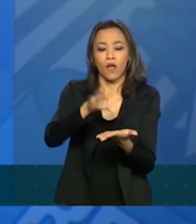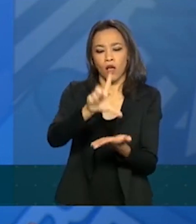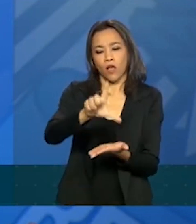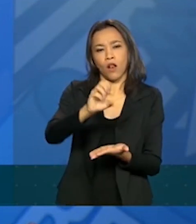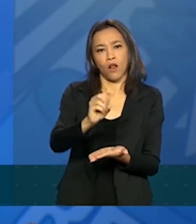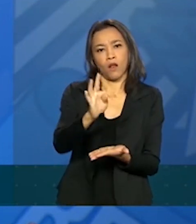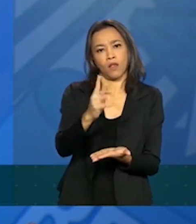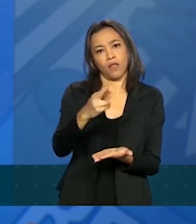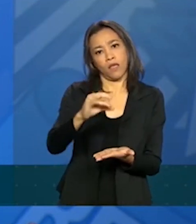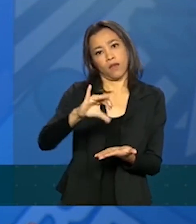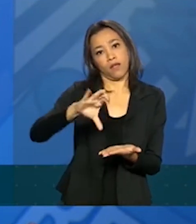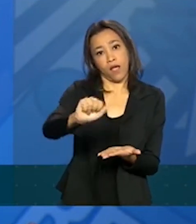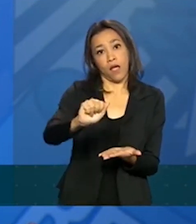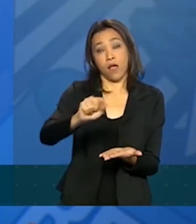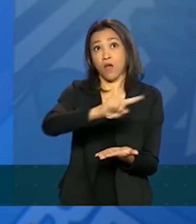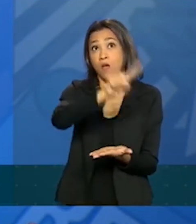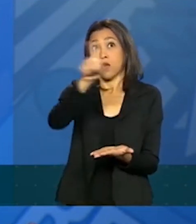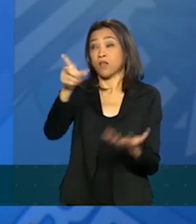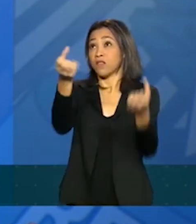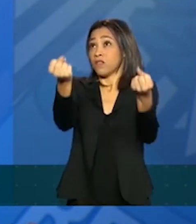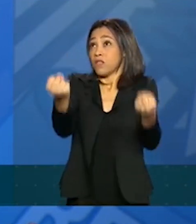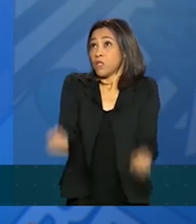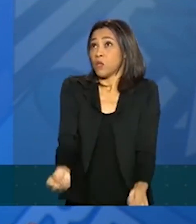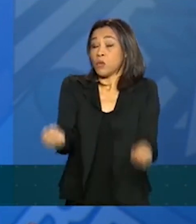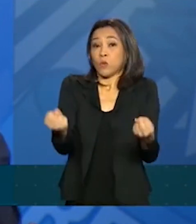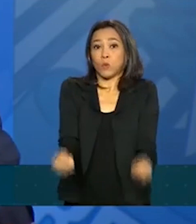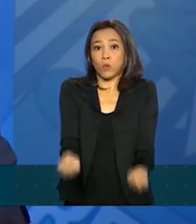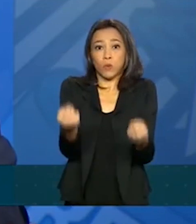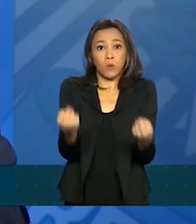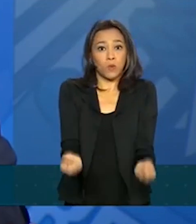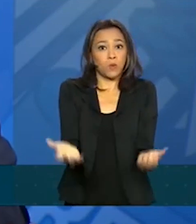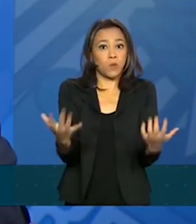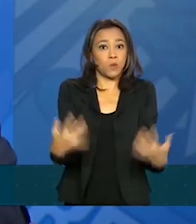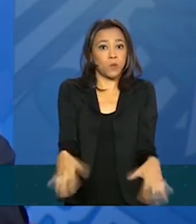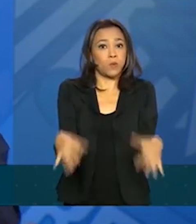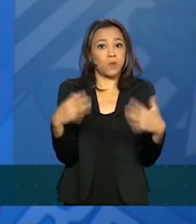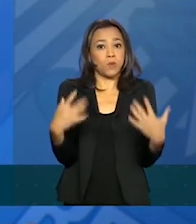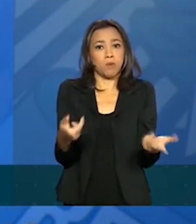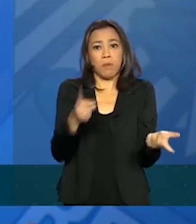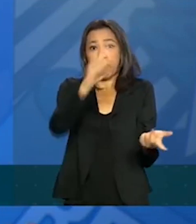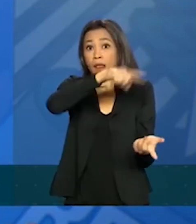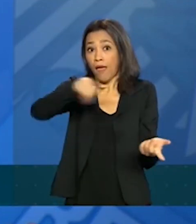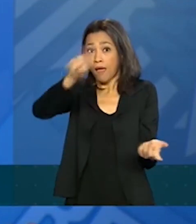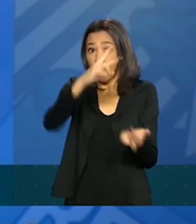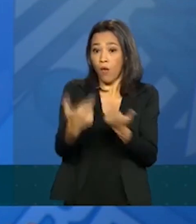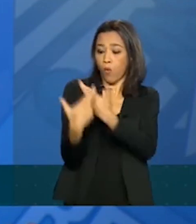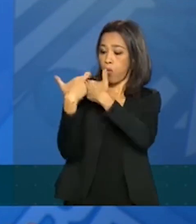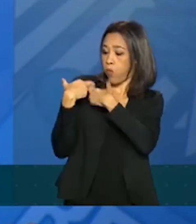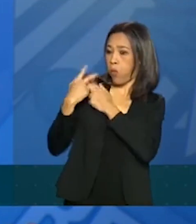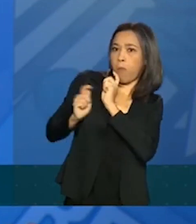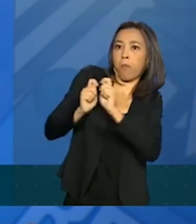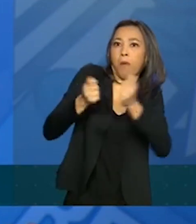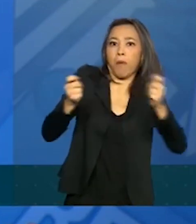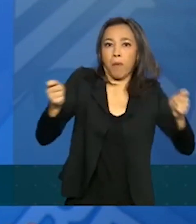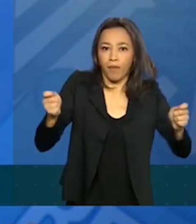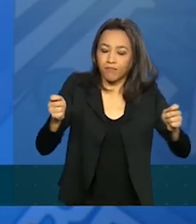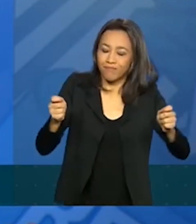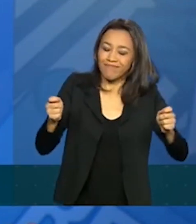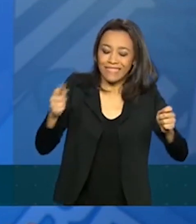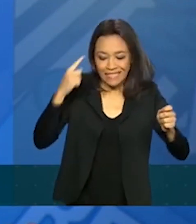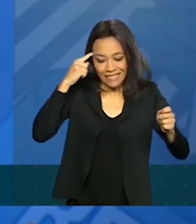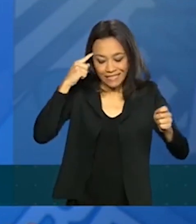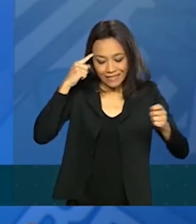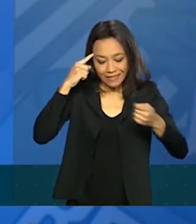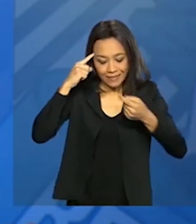um impacto muito grande físico nas nossas agências e lotéricas. Por causa disso,